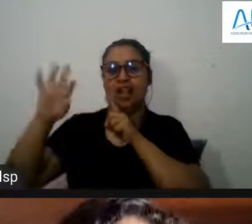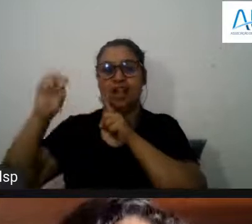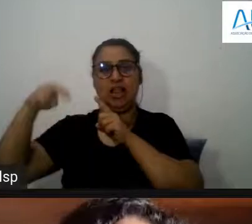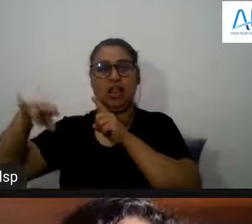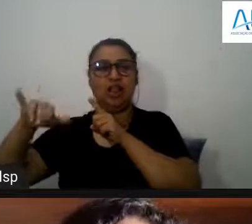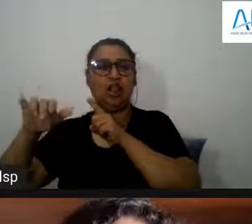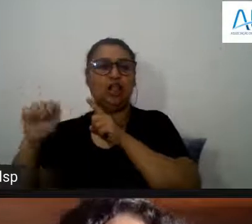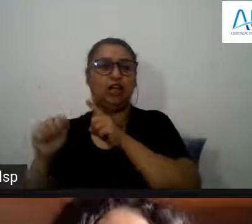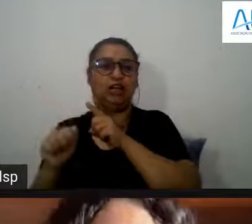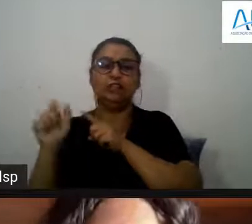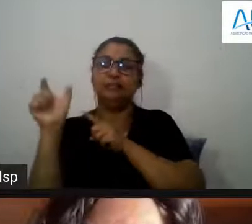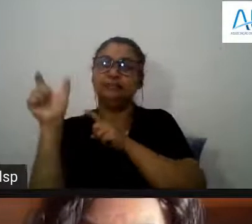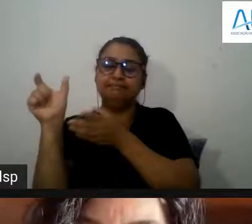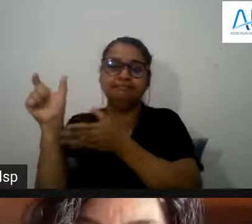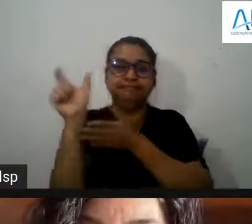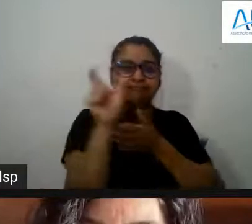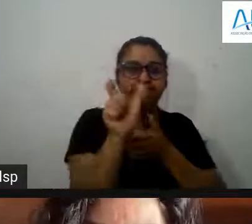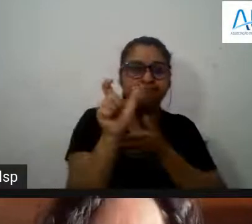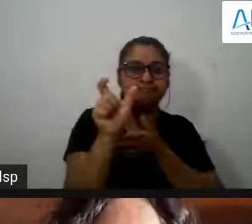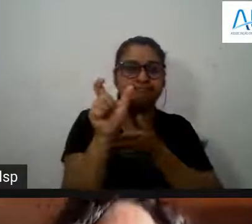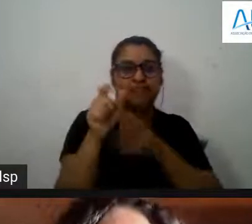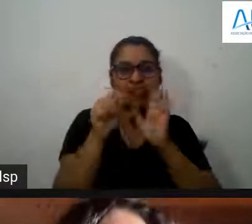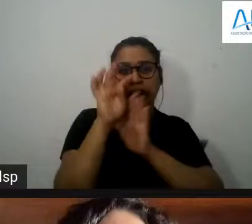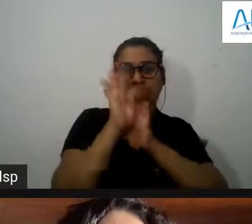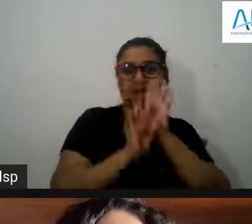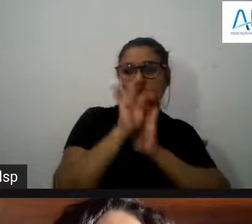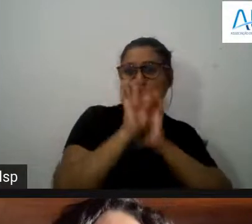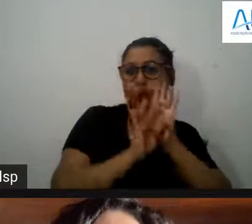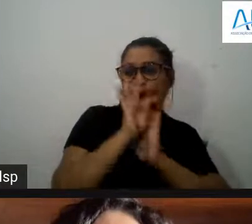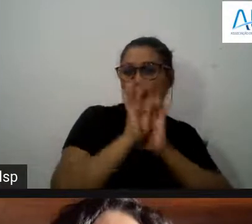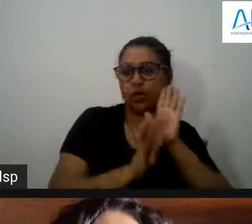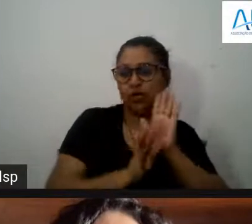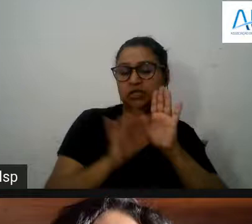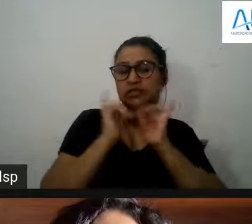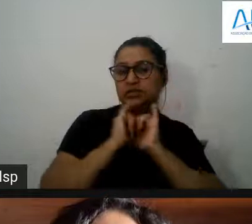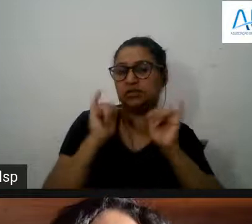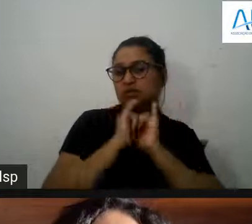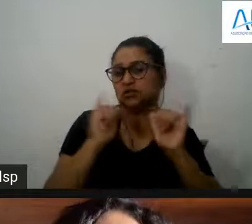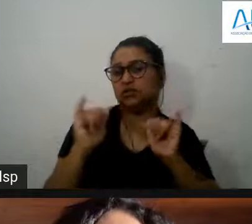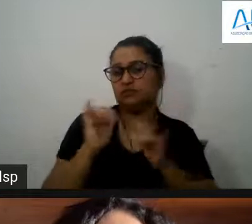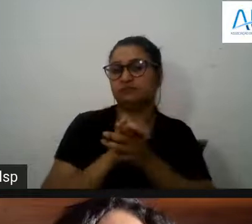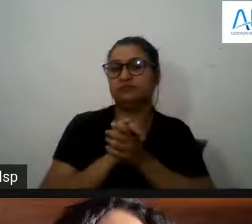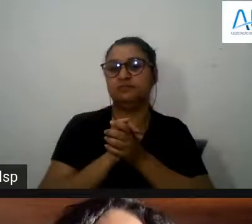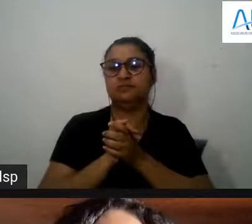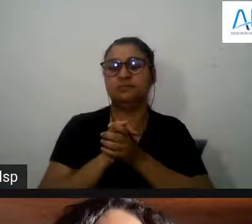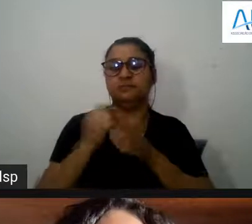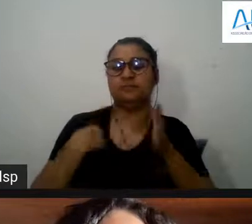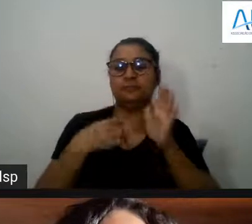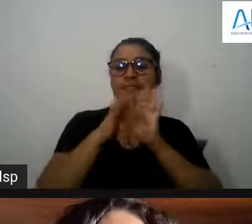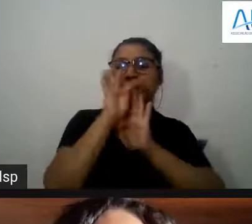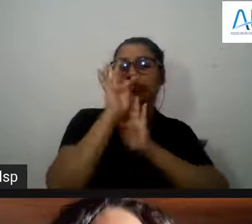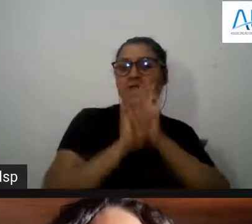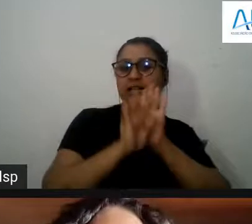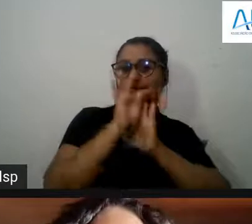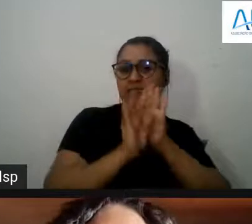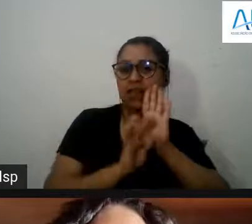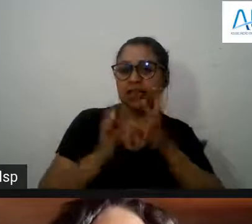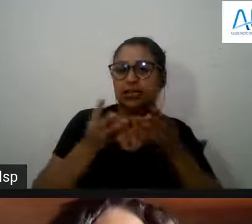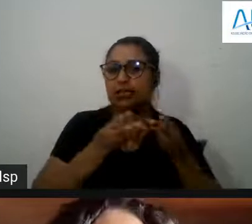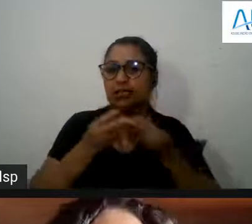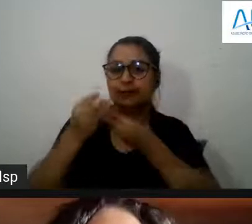seguintes palavras para dizer em relação aos textos de divulgação científica textos como facilitadores